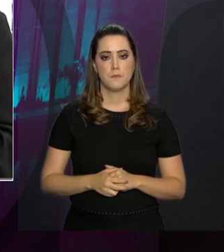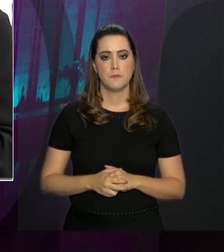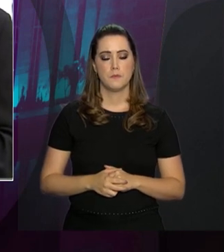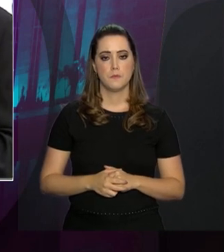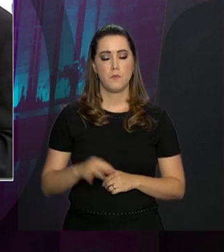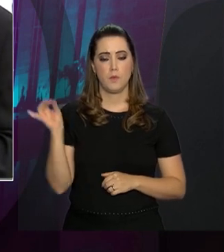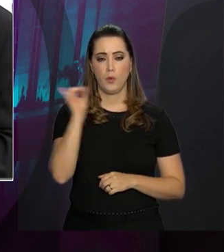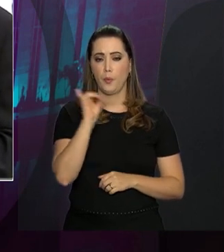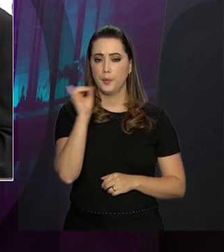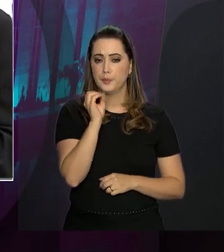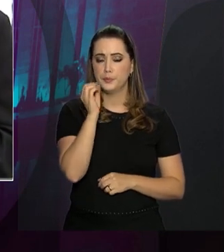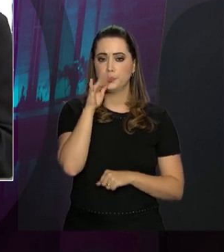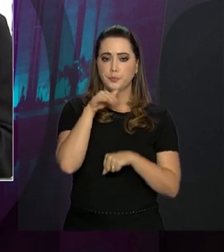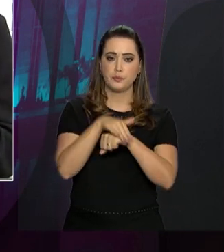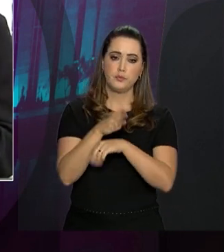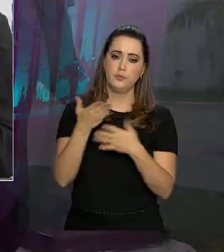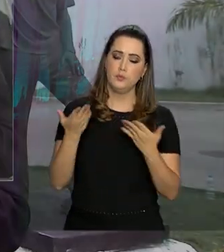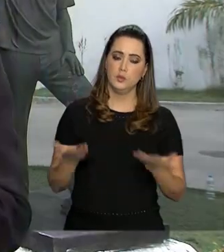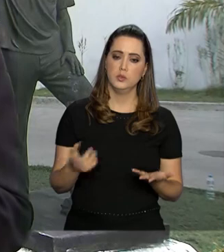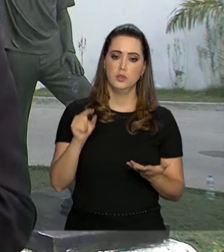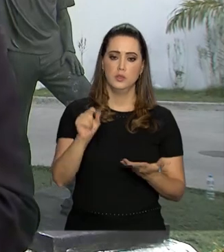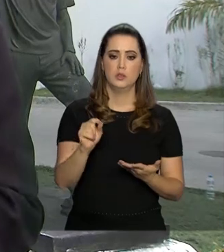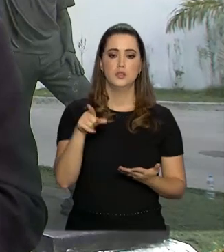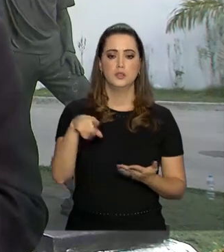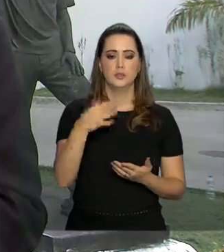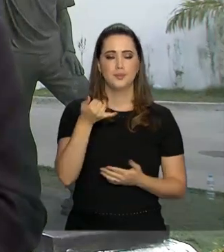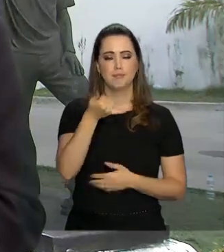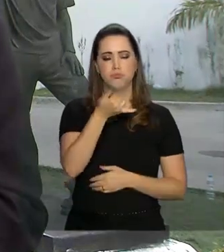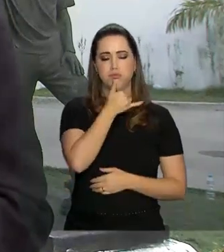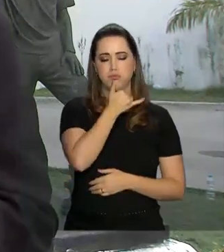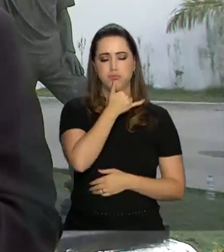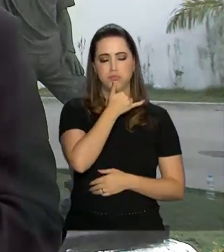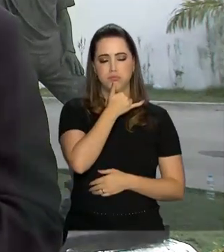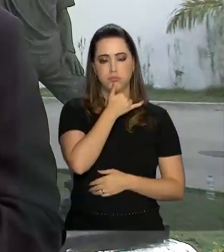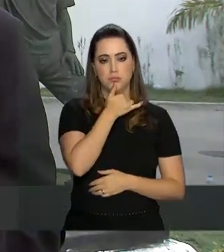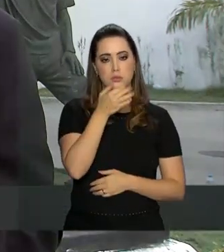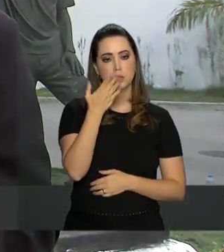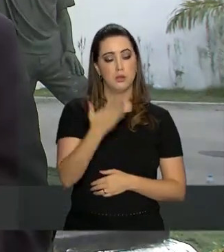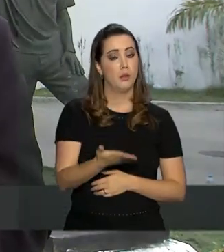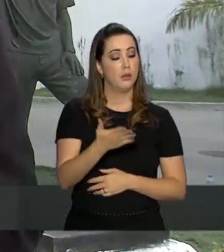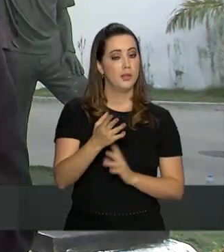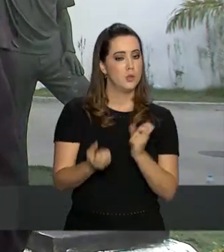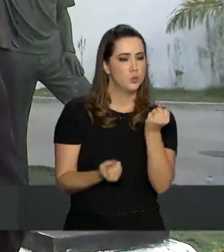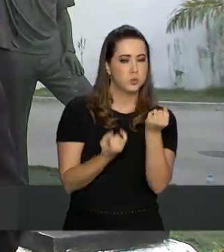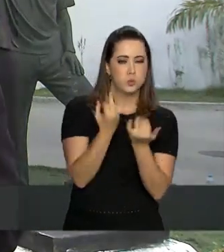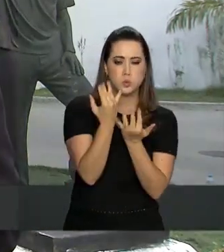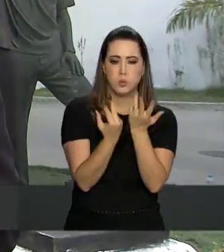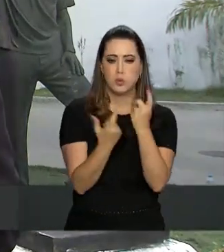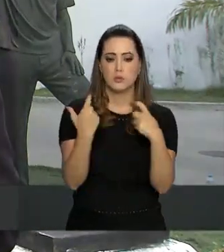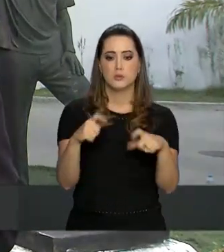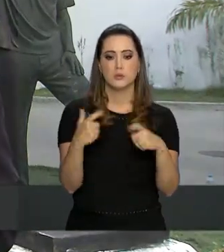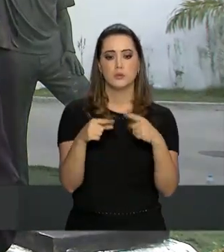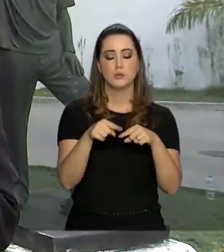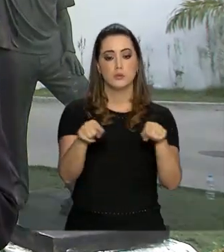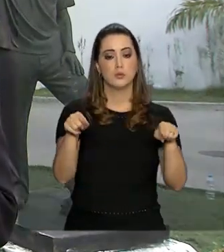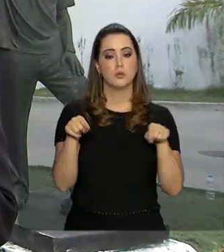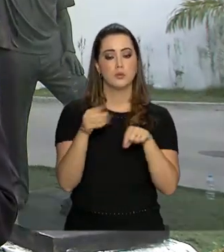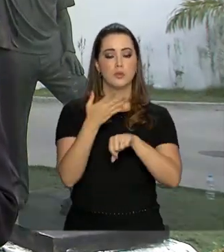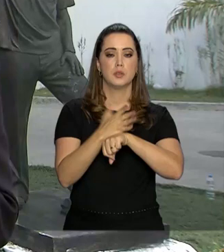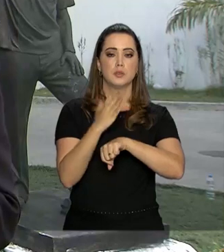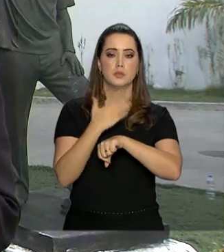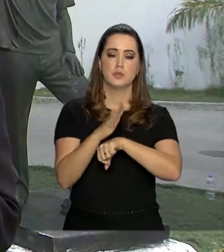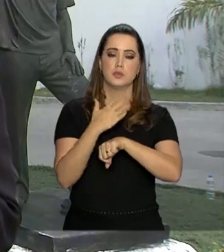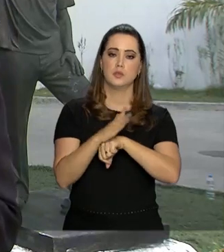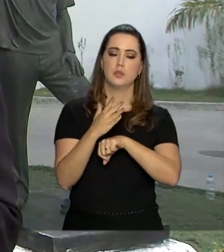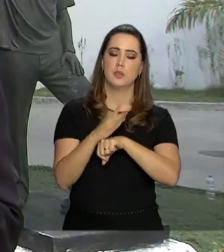Olá, Ricardo. Boa noite. Realmente foi uma tragédia lamentável, esse incêndio. Que atingiu os alojamentos aqui do centro de treinamento do